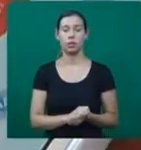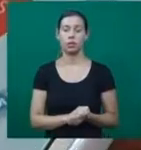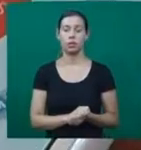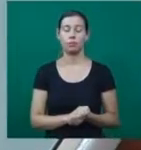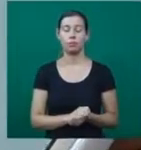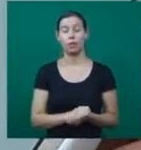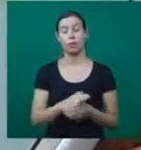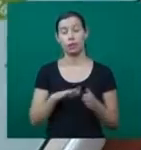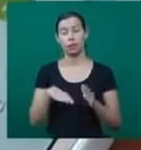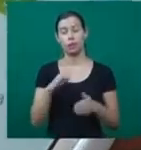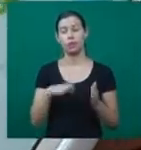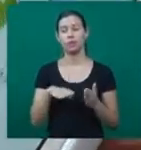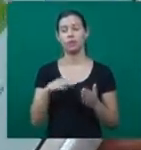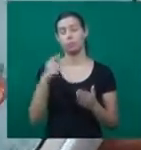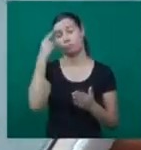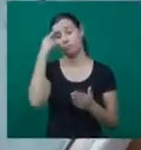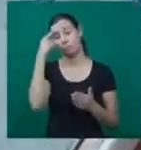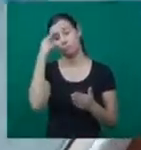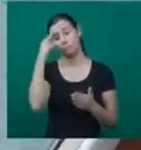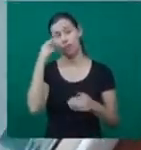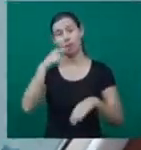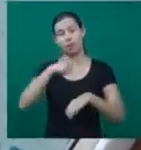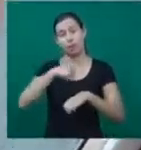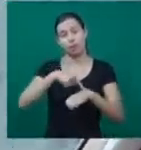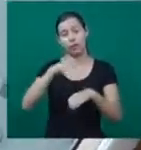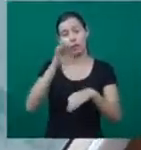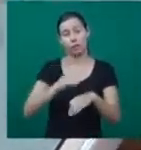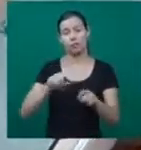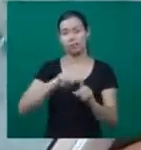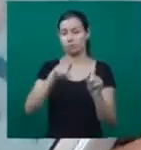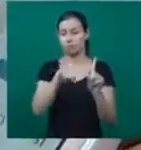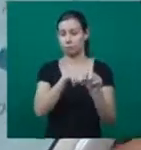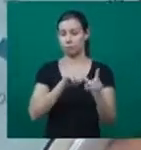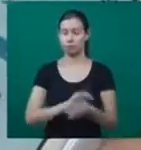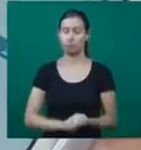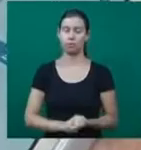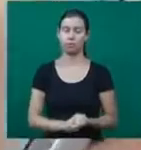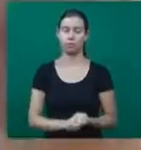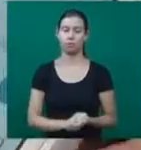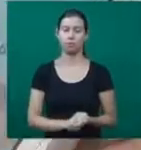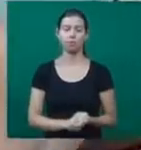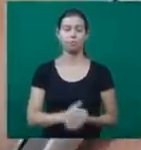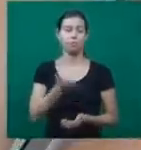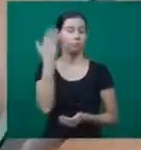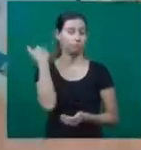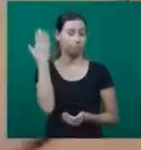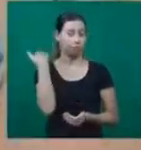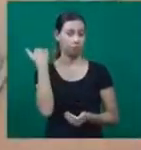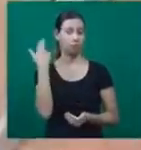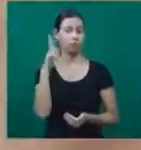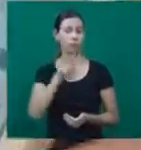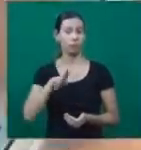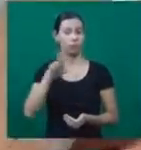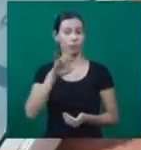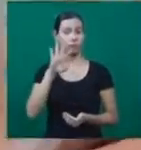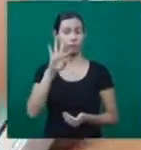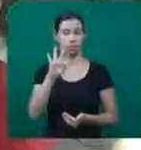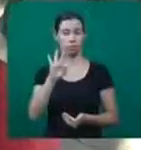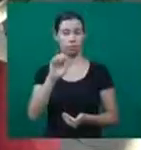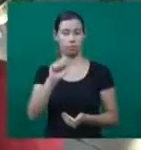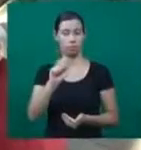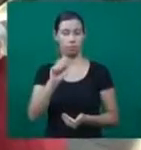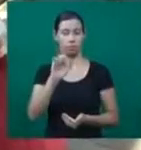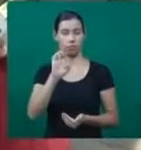Lembra da velha tabelinha que ajudava a controlar o período de ovulação? Hoje, dá para usá-la até pelo celular.